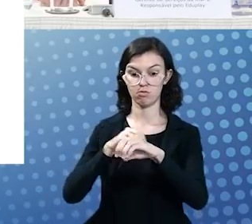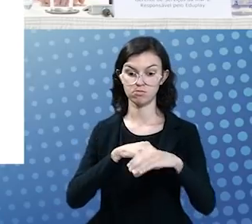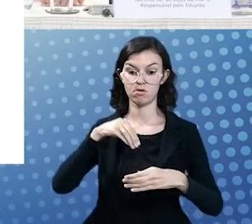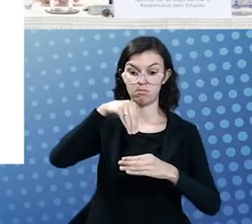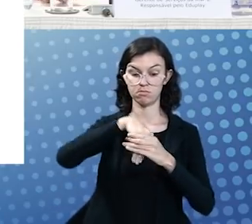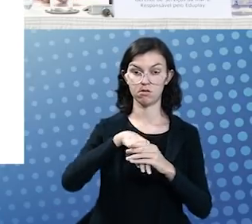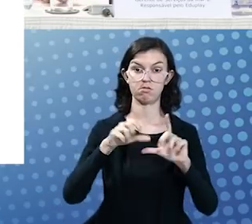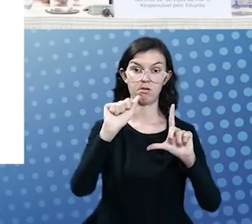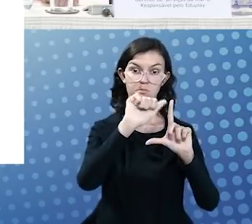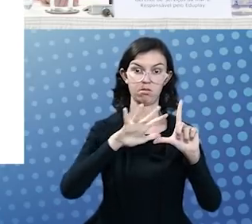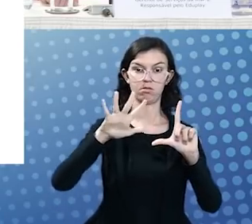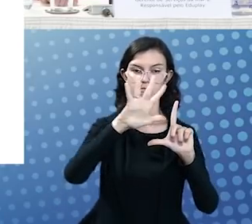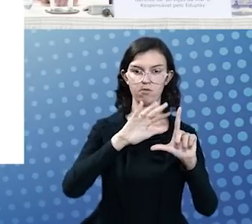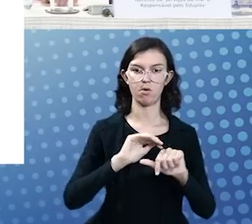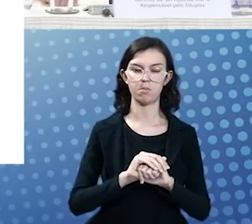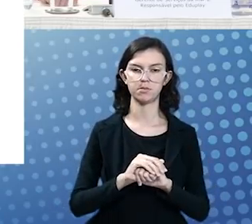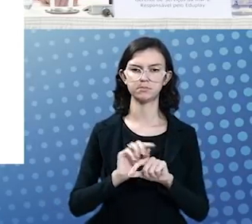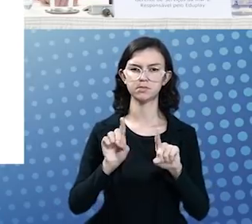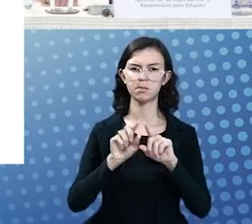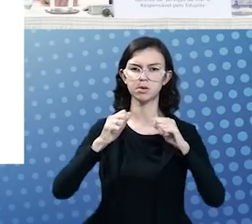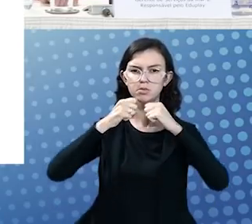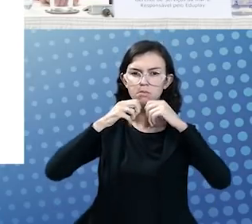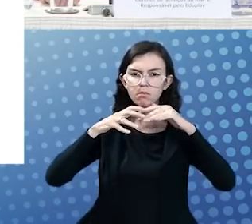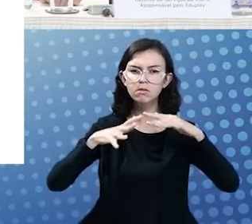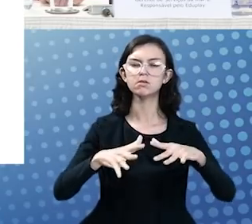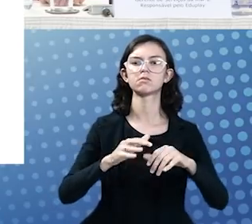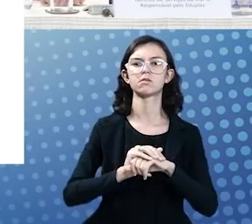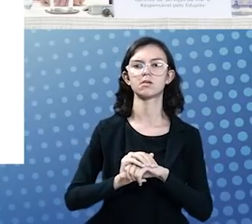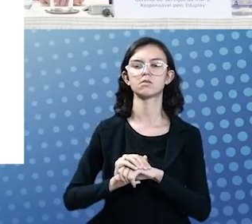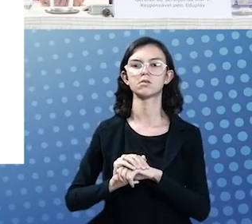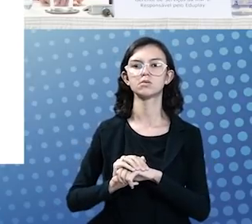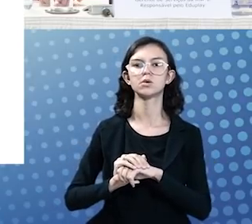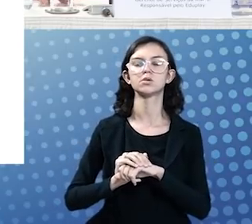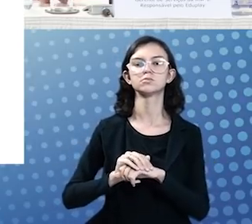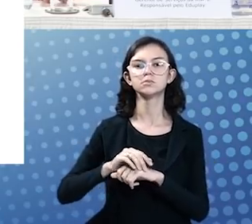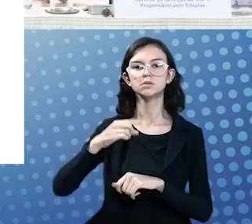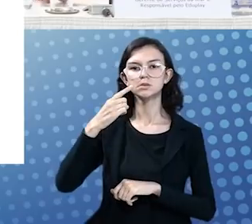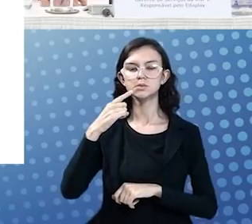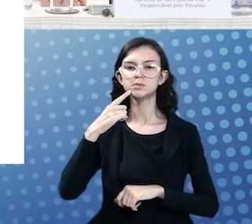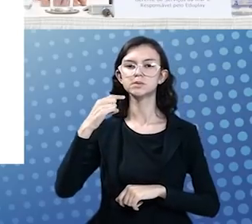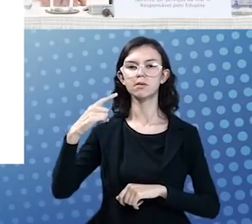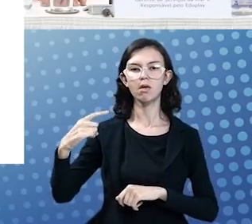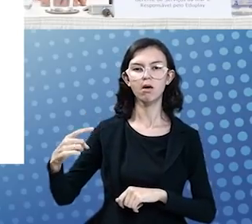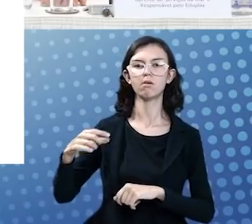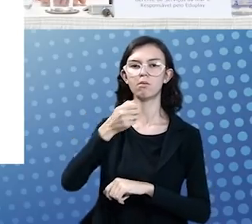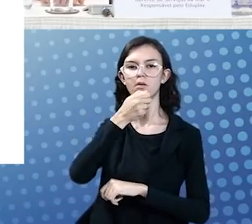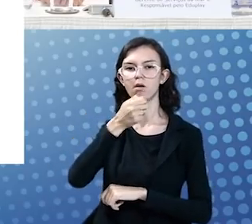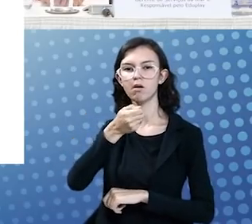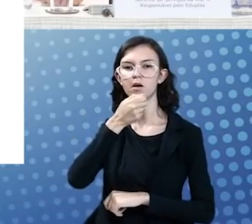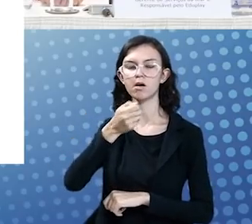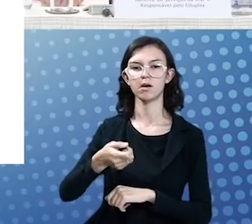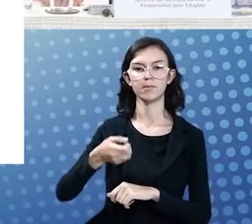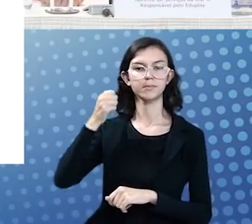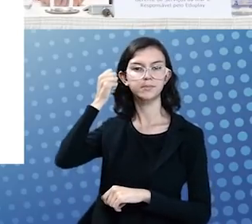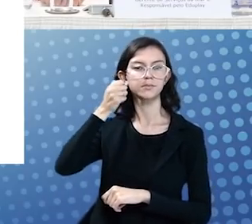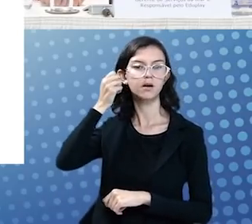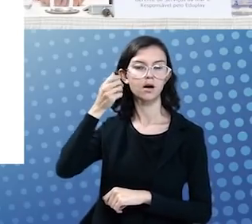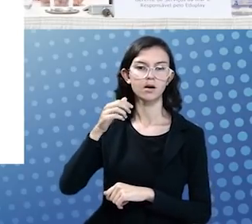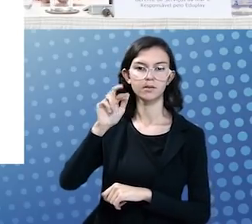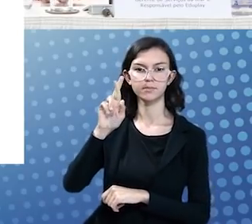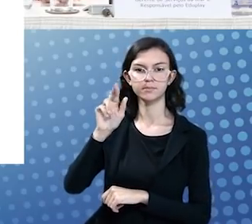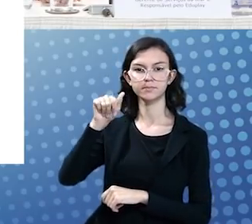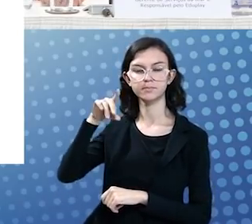e TVs educacionais dentro da plataforma. Distribuição também de sinais de rádio, rádio web,